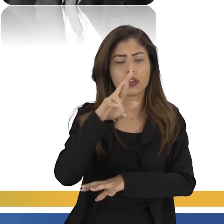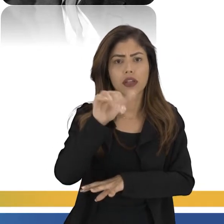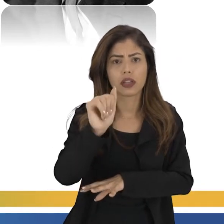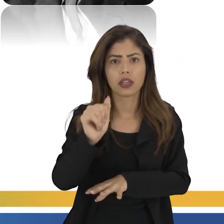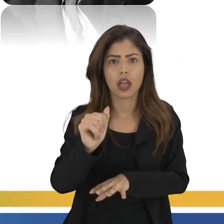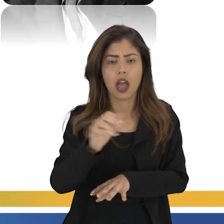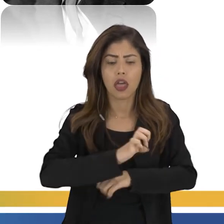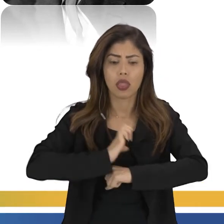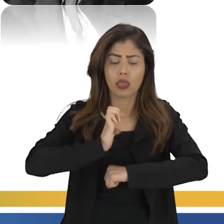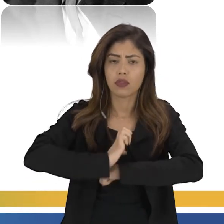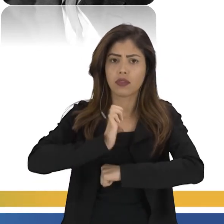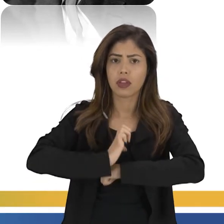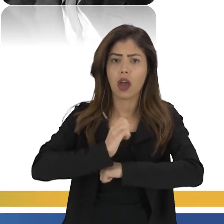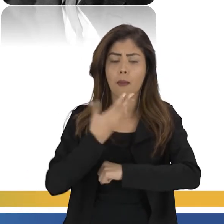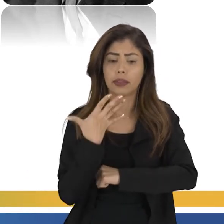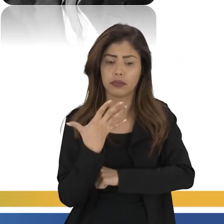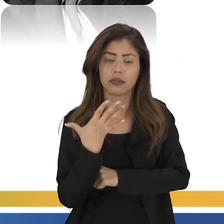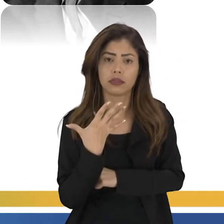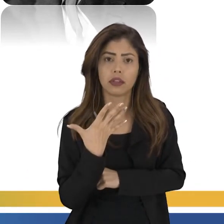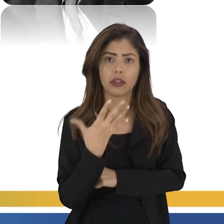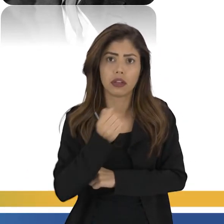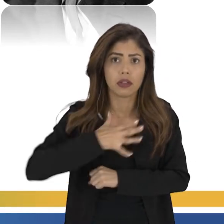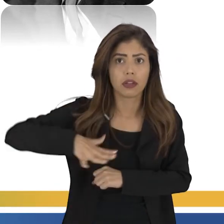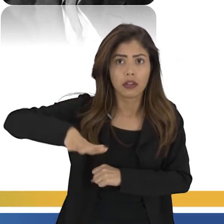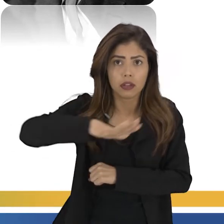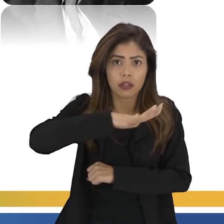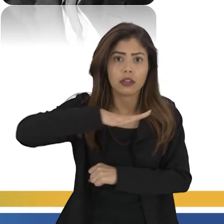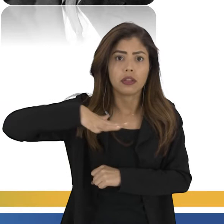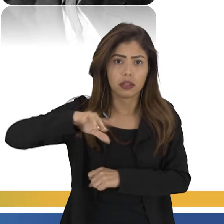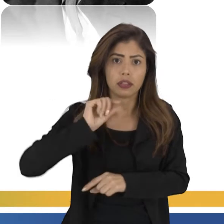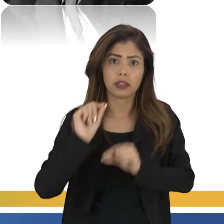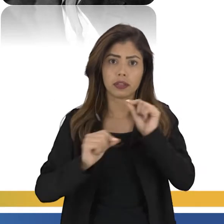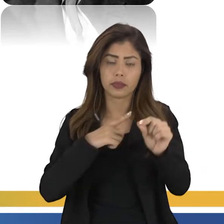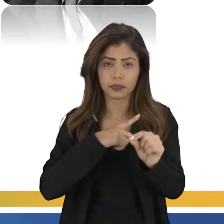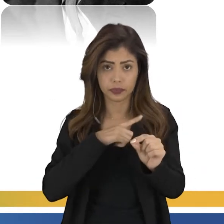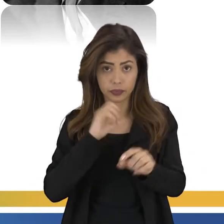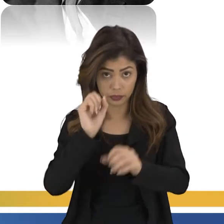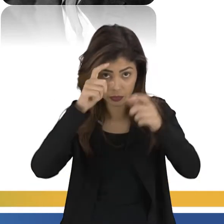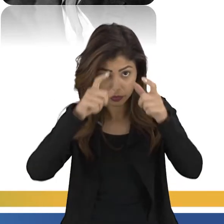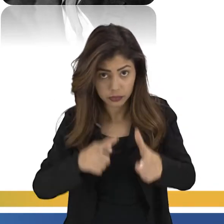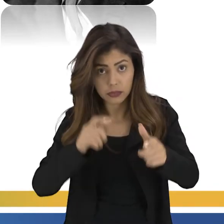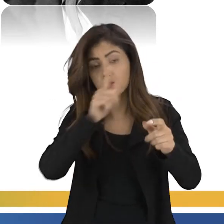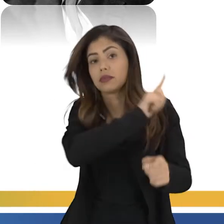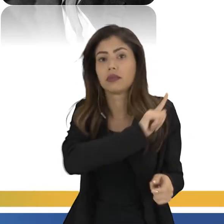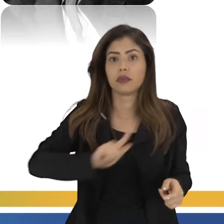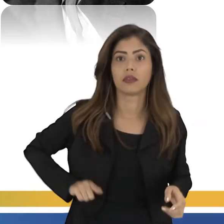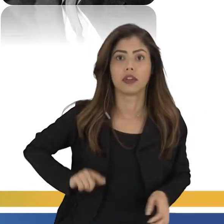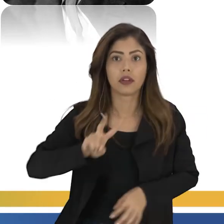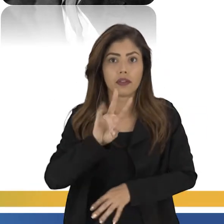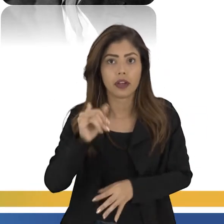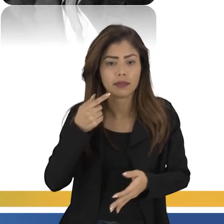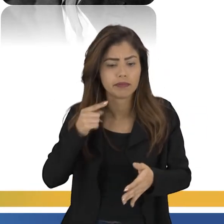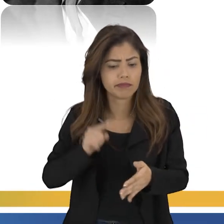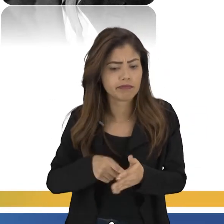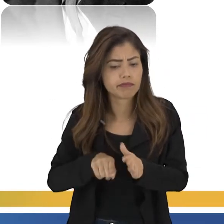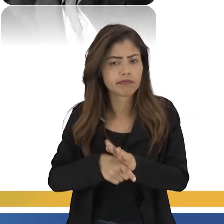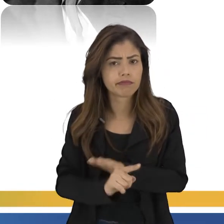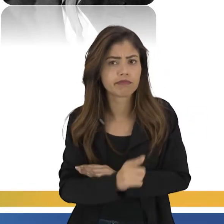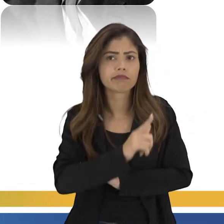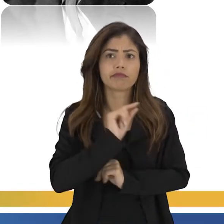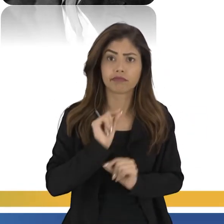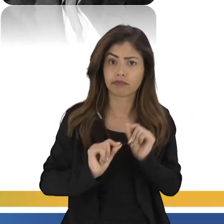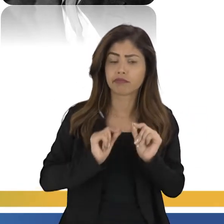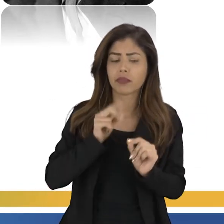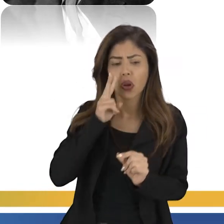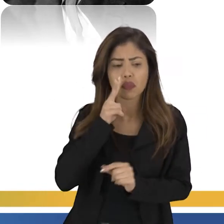Estado de Bem-Estar Social, né? Esse Estado de Bem-Estar Social, onde o governo vai devagarzinho aí fazendo aí